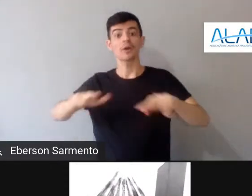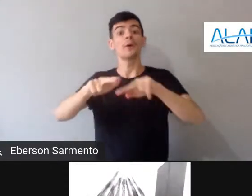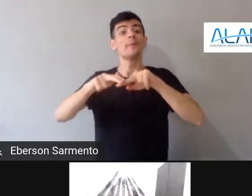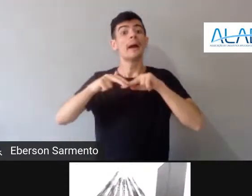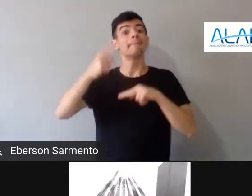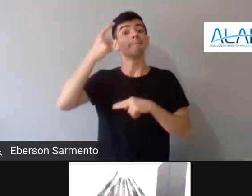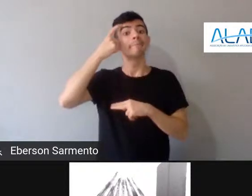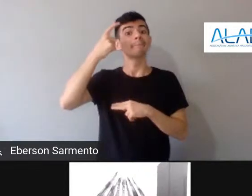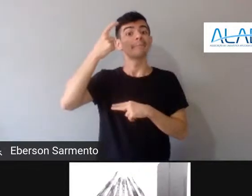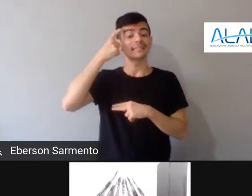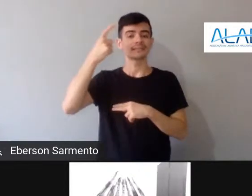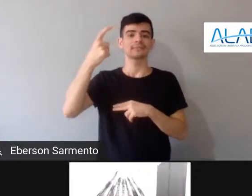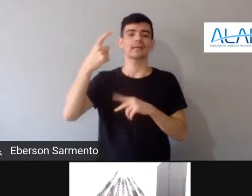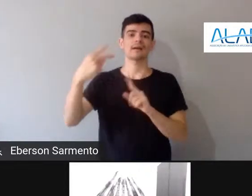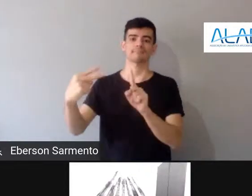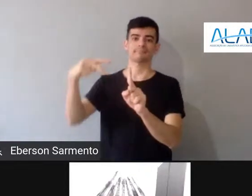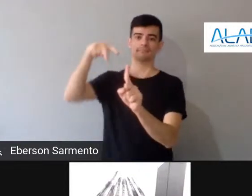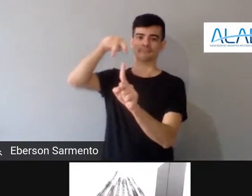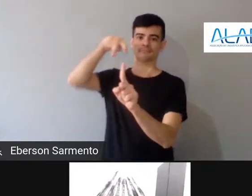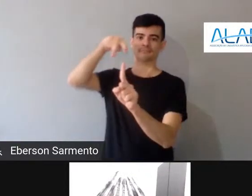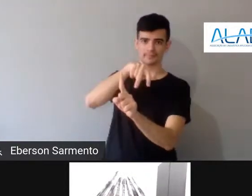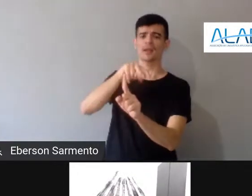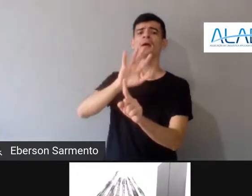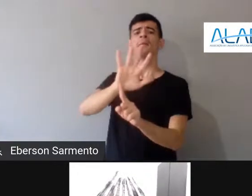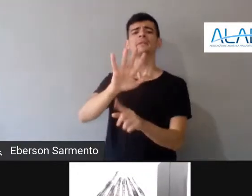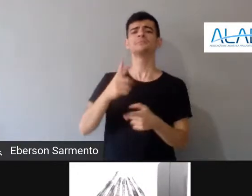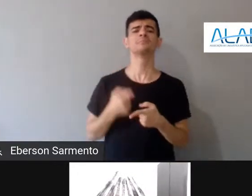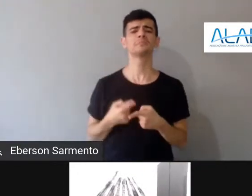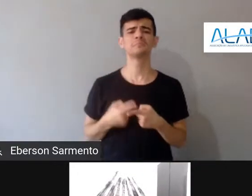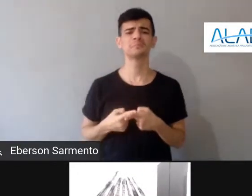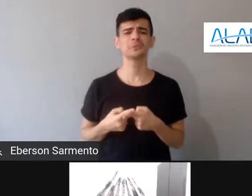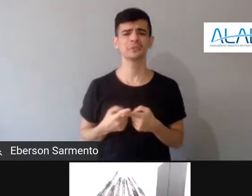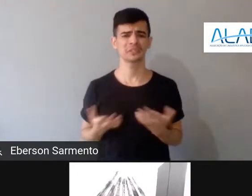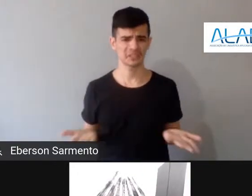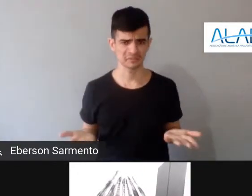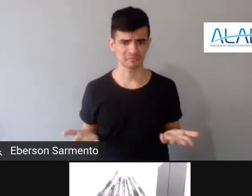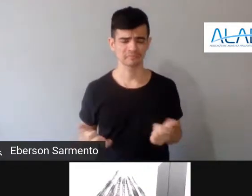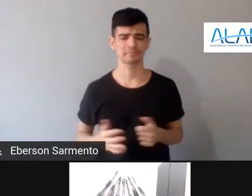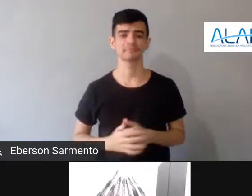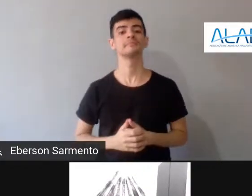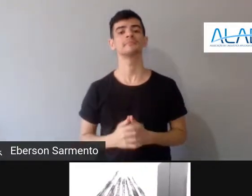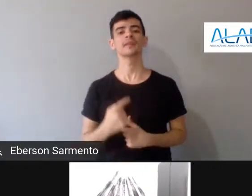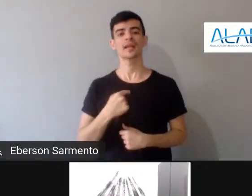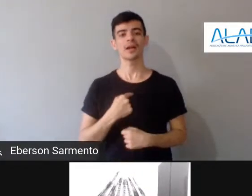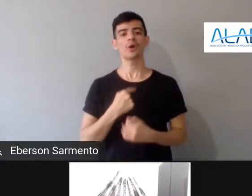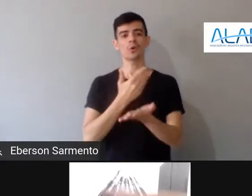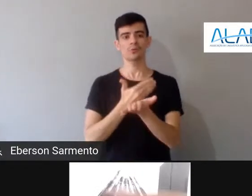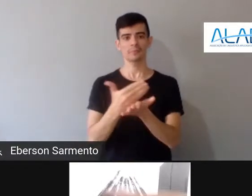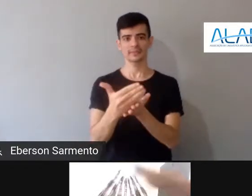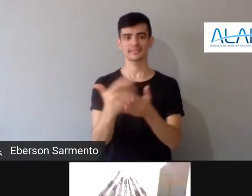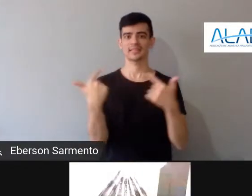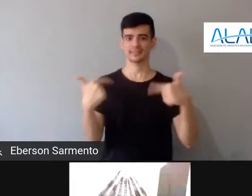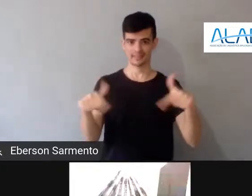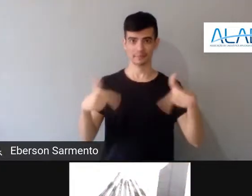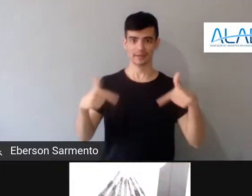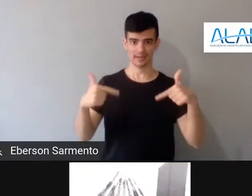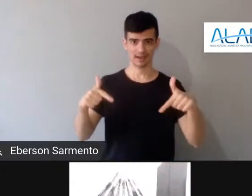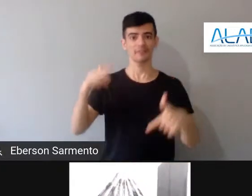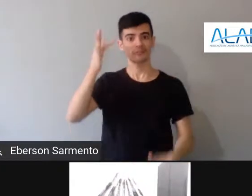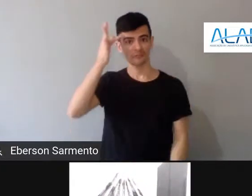por que eu comecei a pensar assim, né? Porque eu comecei a trabalhar na filosofia, fazer minha